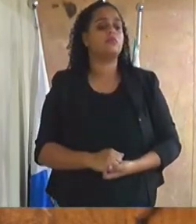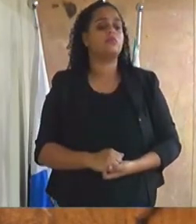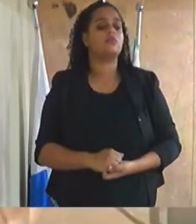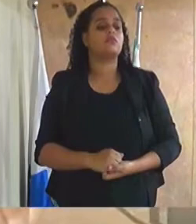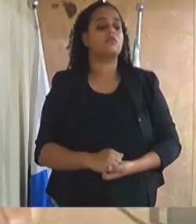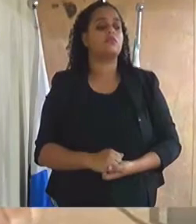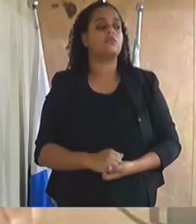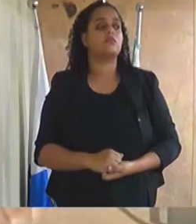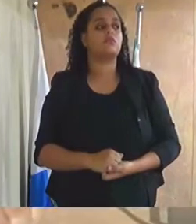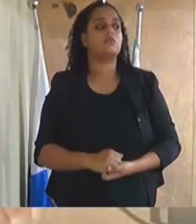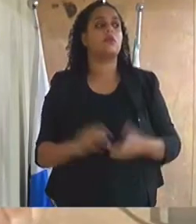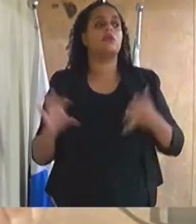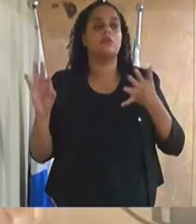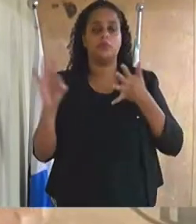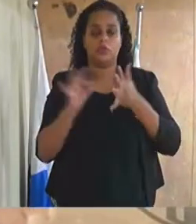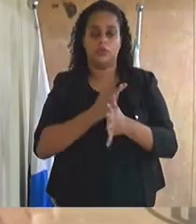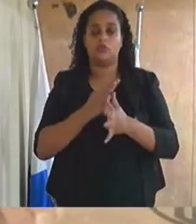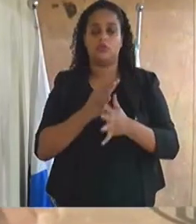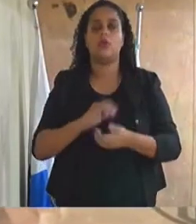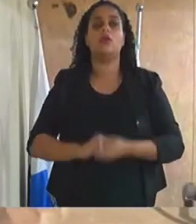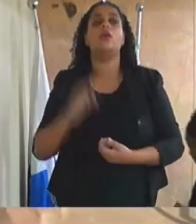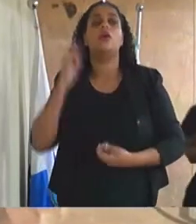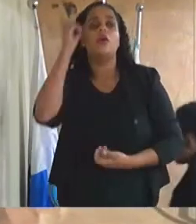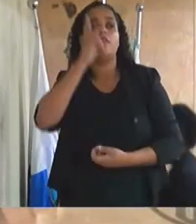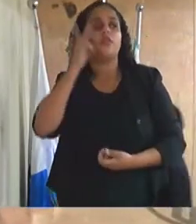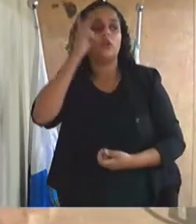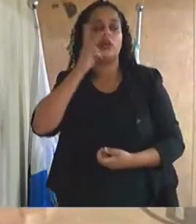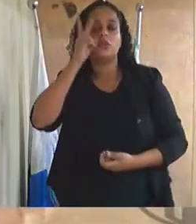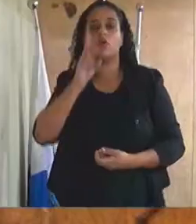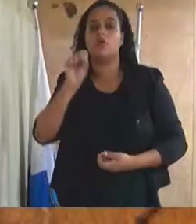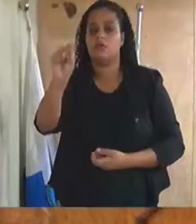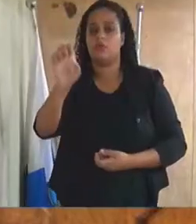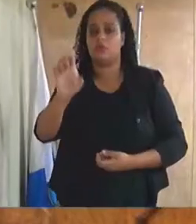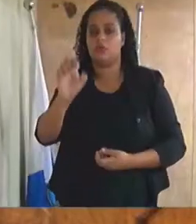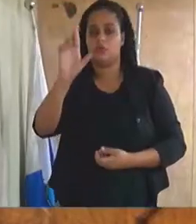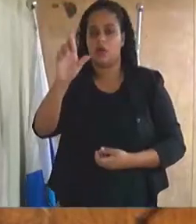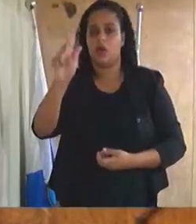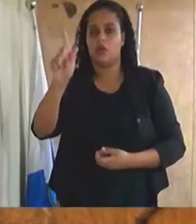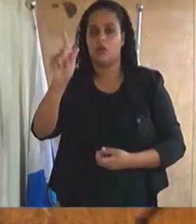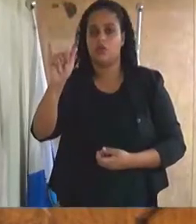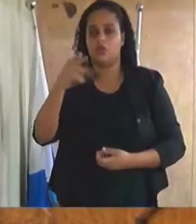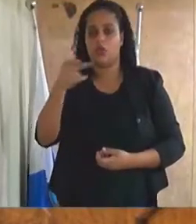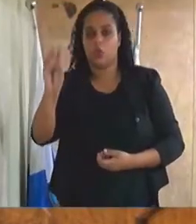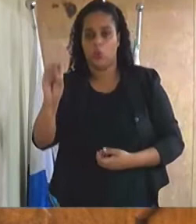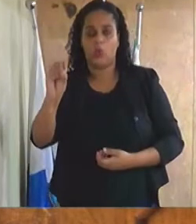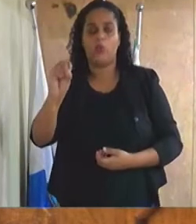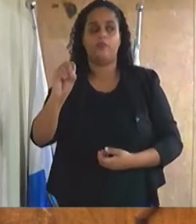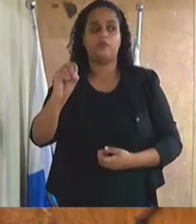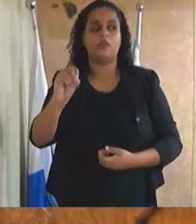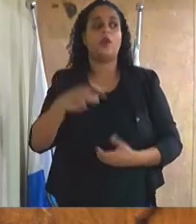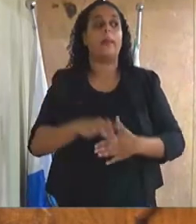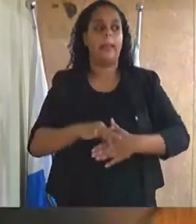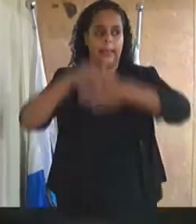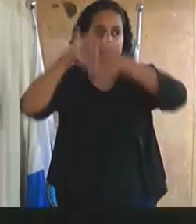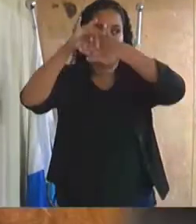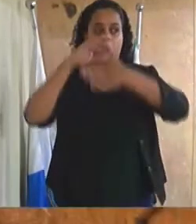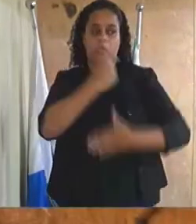por ordem de inscrição vereador serginho correia e também líder do governo